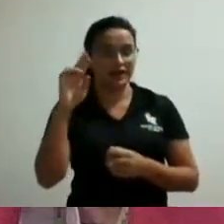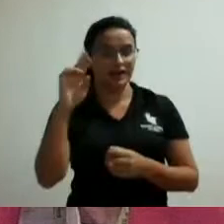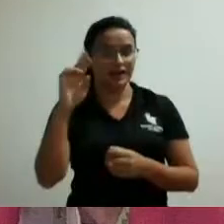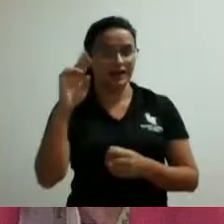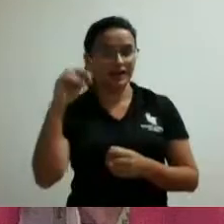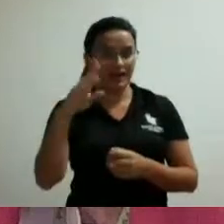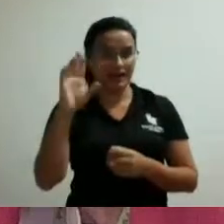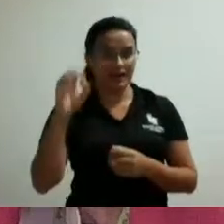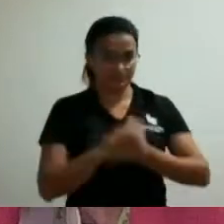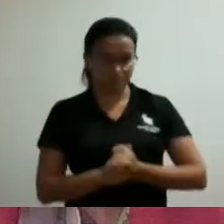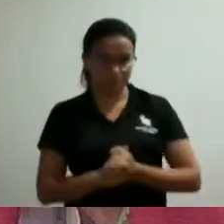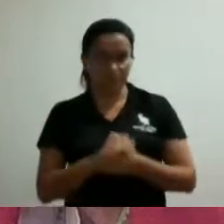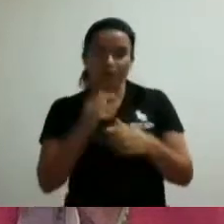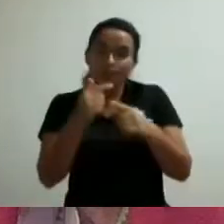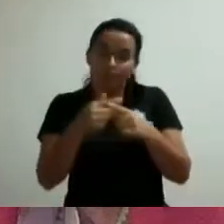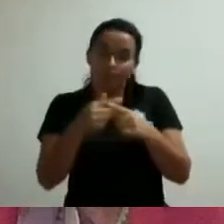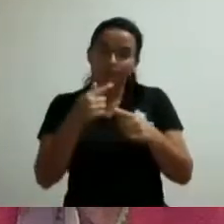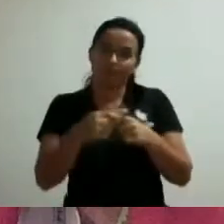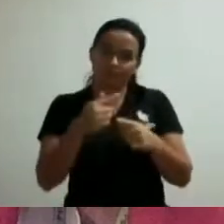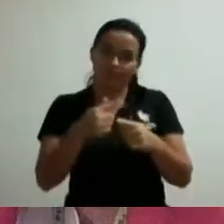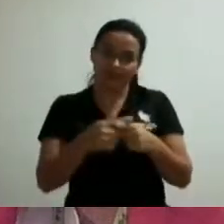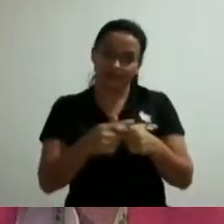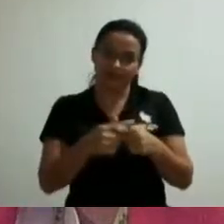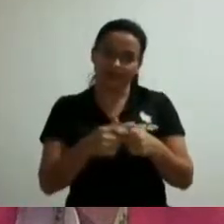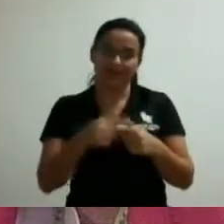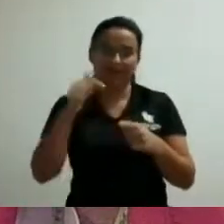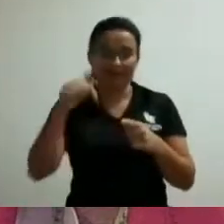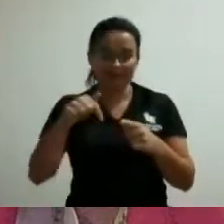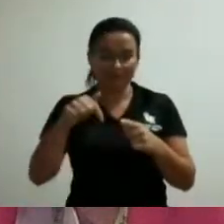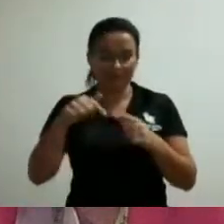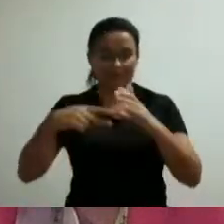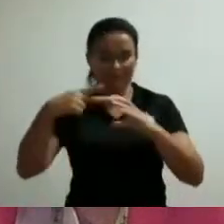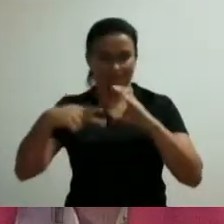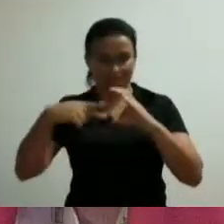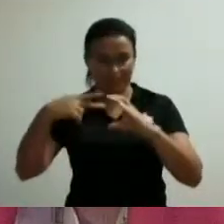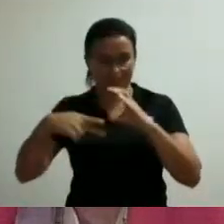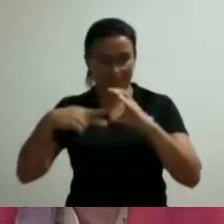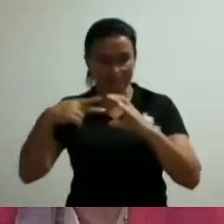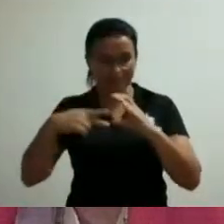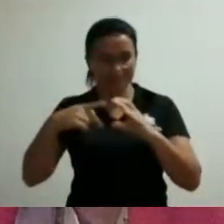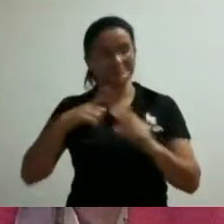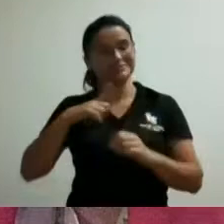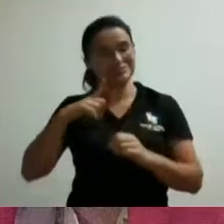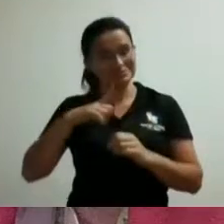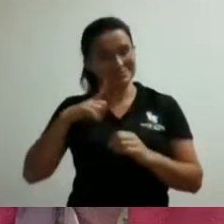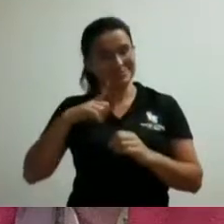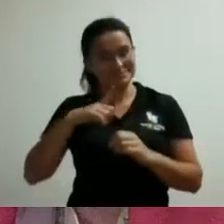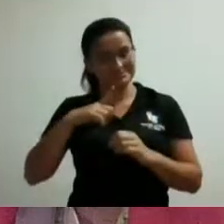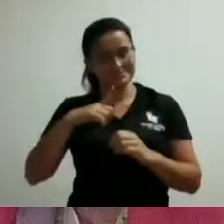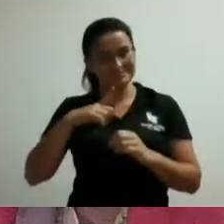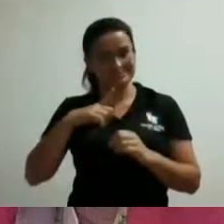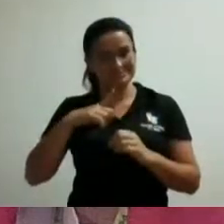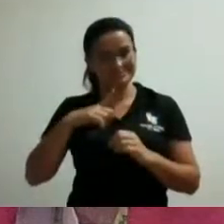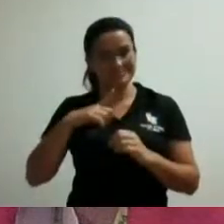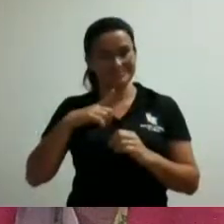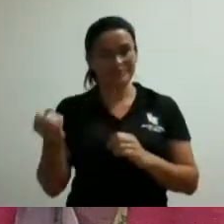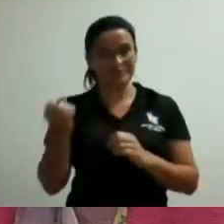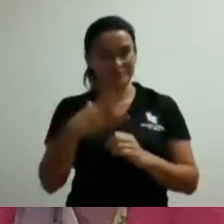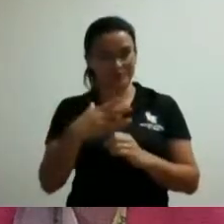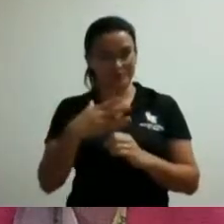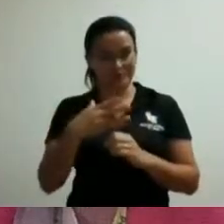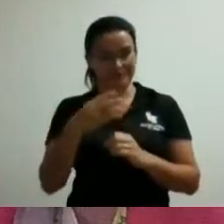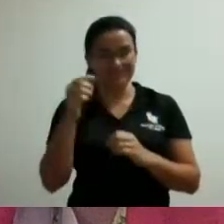e automaticamente será da câmara municipal onde instalaremos a nossa futura câmara